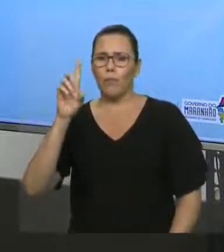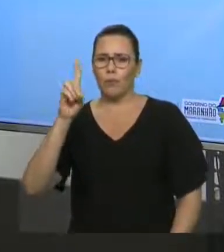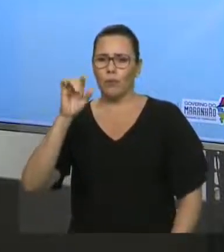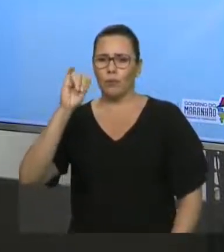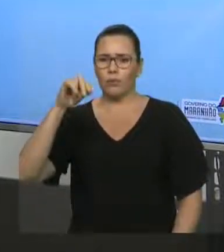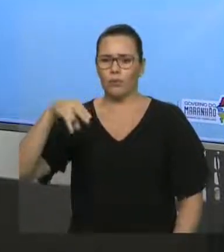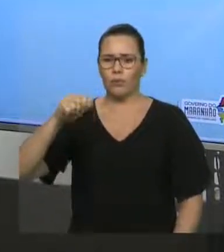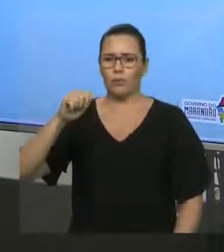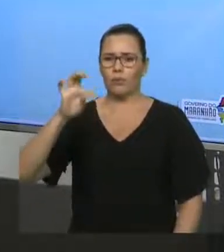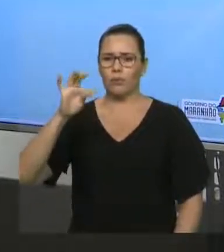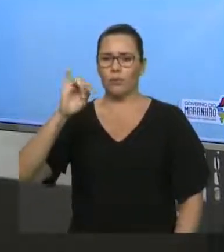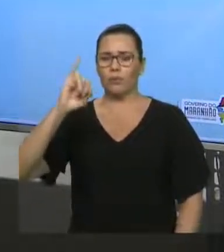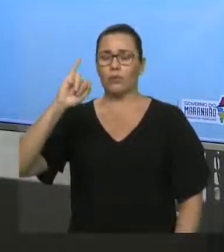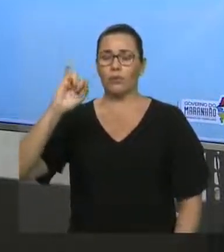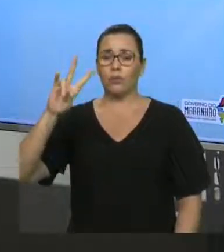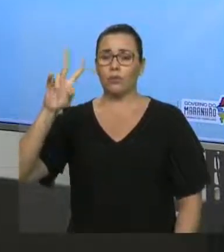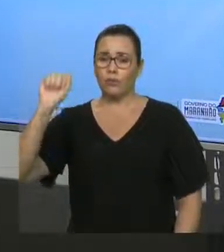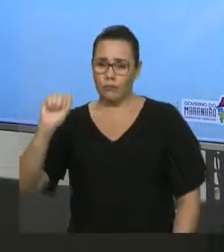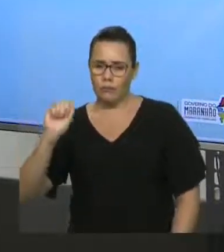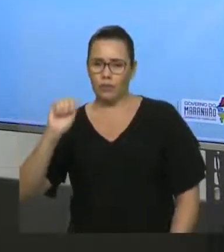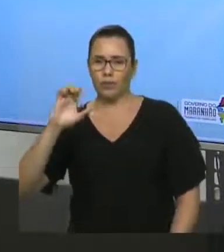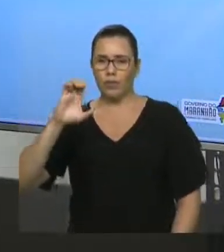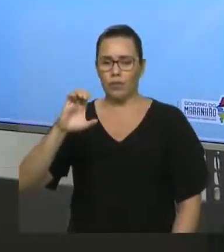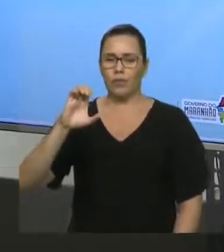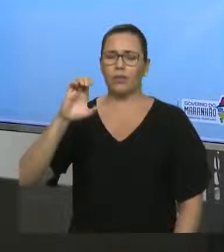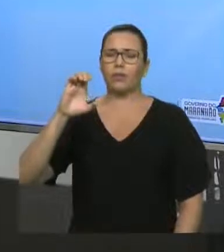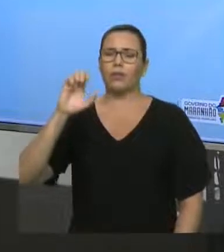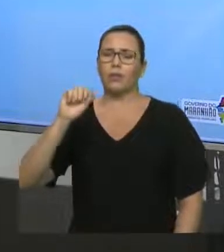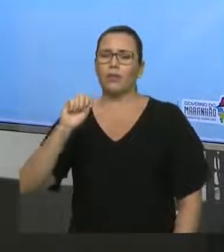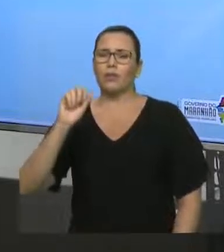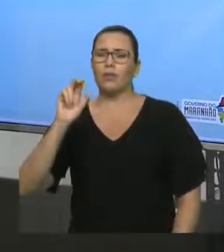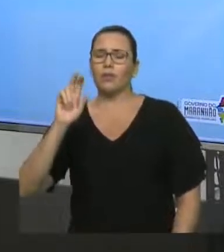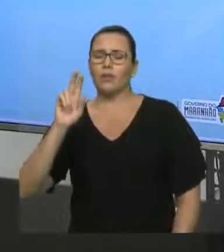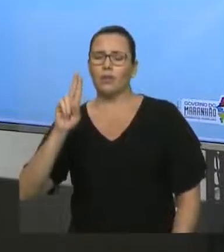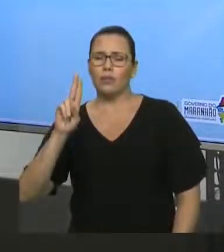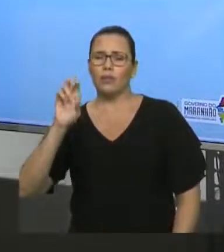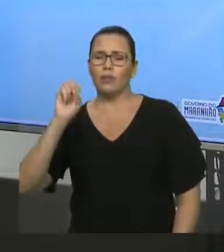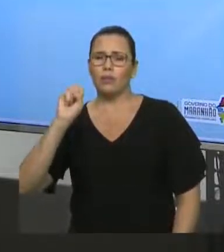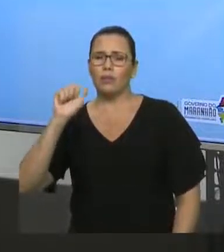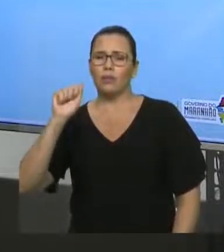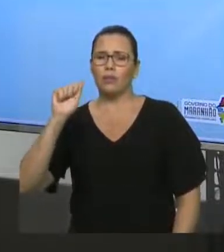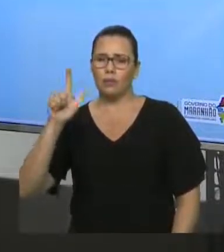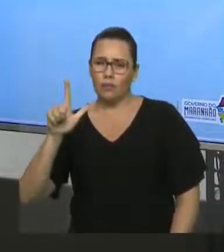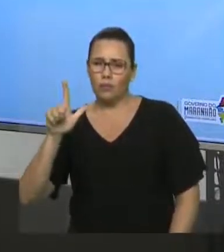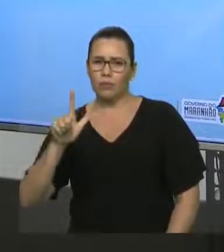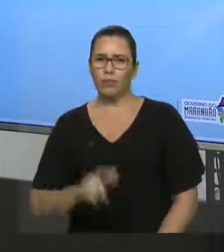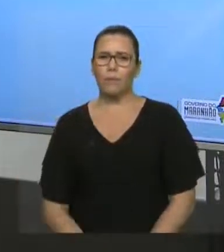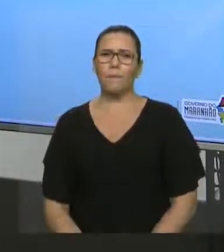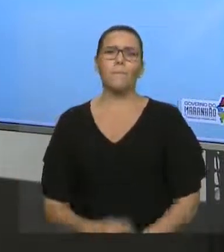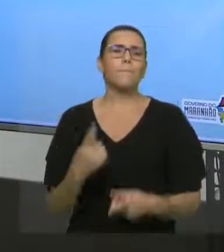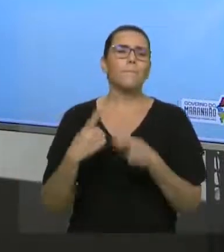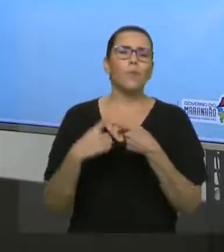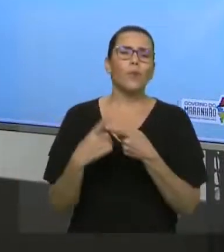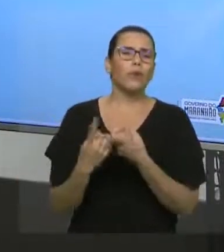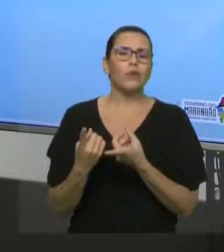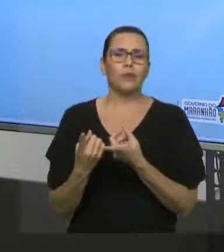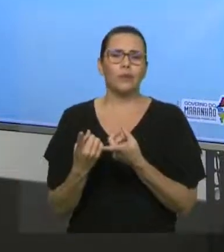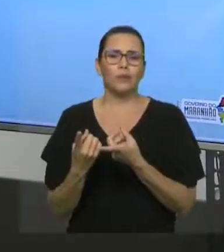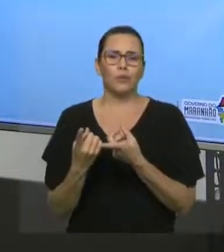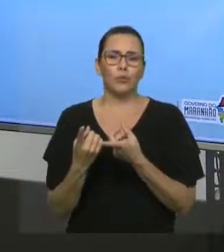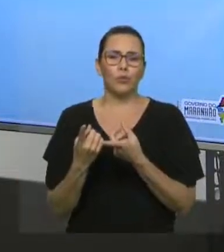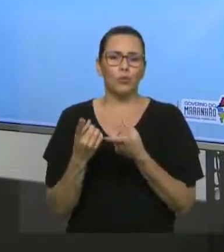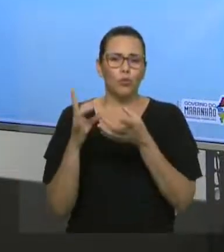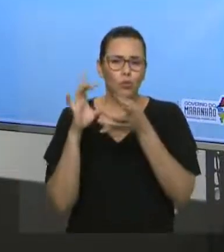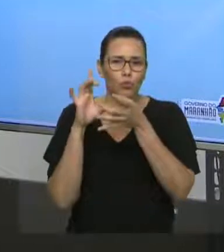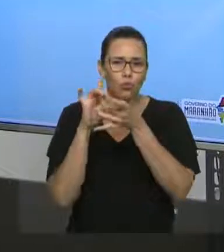subordinativa causal, expressando a lei, lembrar o porquê, né? O porquê junto, né? É sempre um